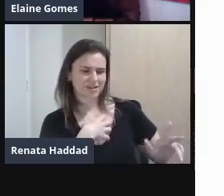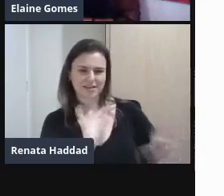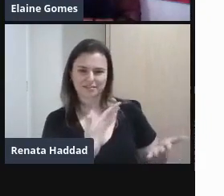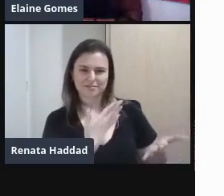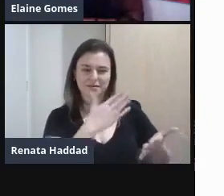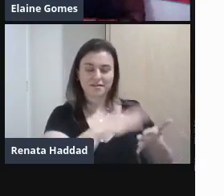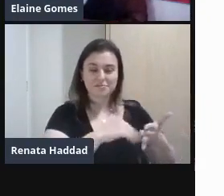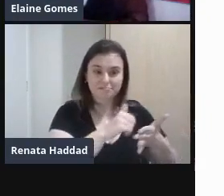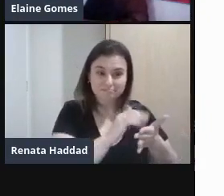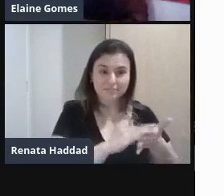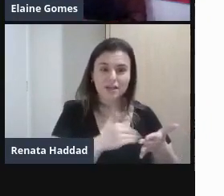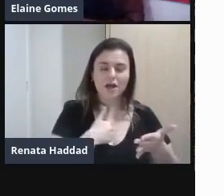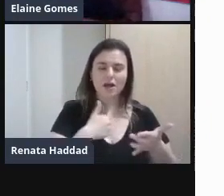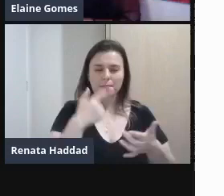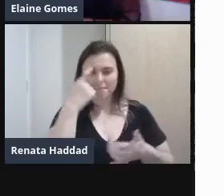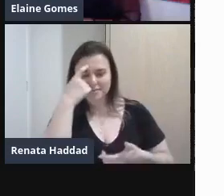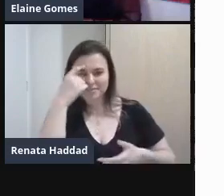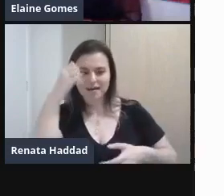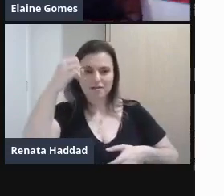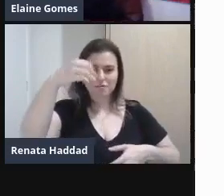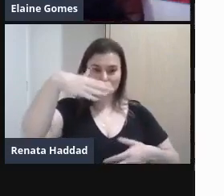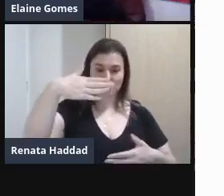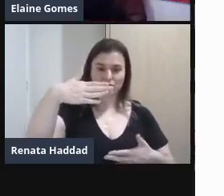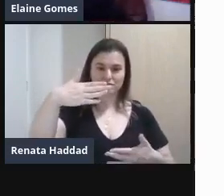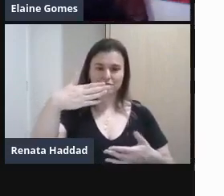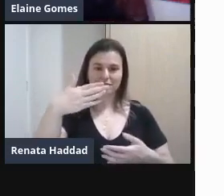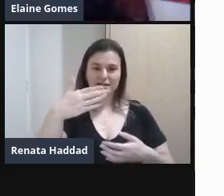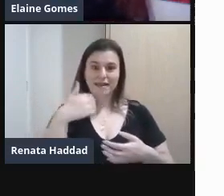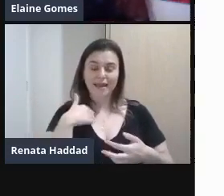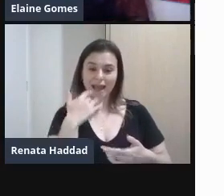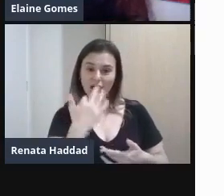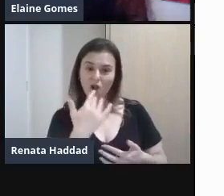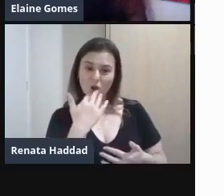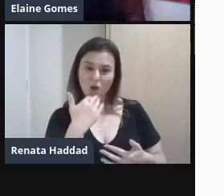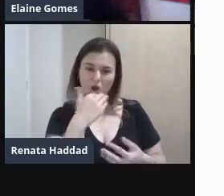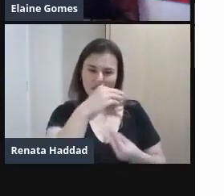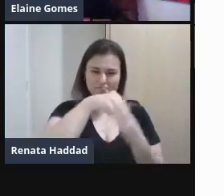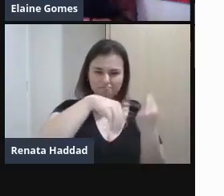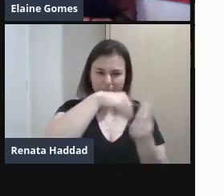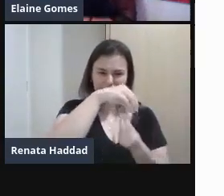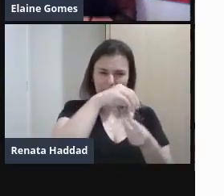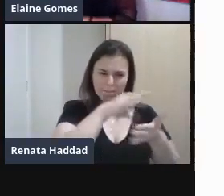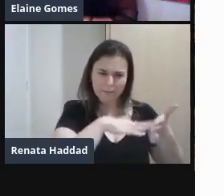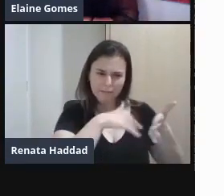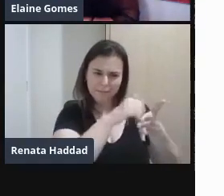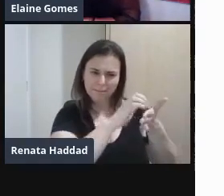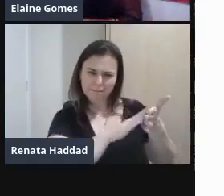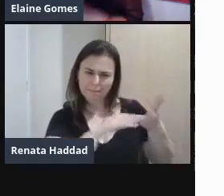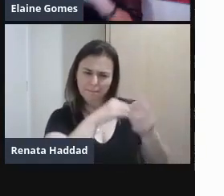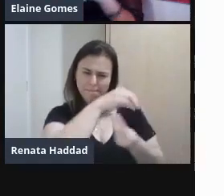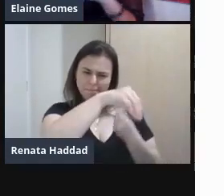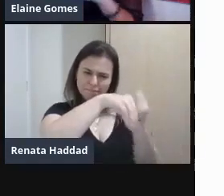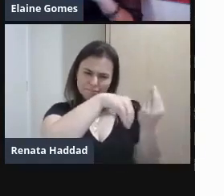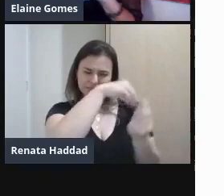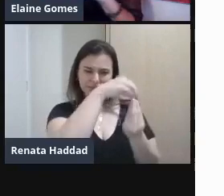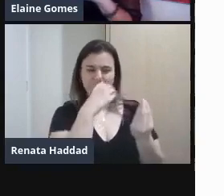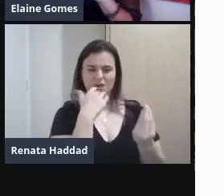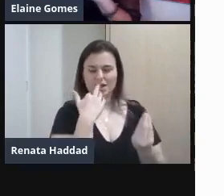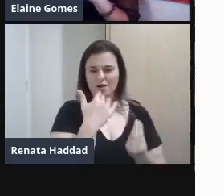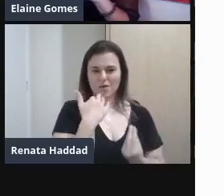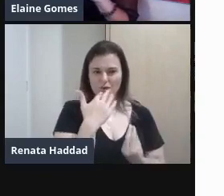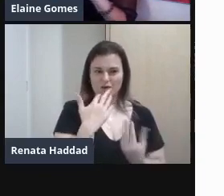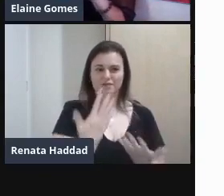cores Elas vão aparecendo A partir da pincelada E da mistura Na própria tela Então eu não tenho Mais aquela